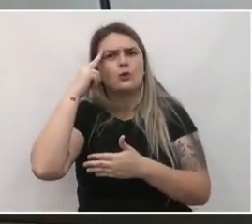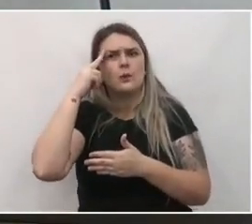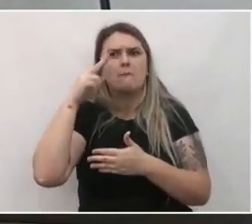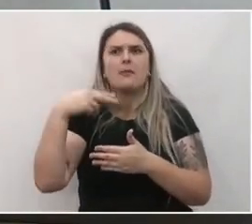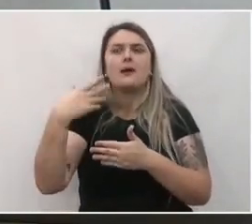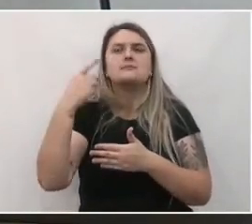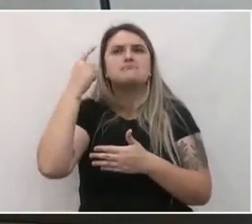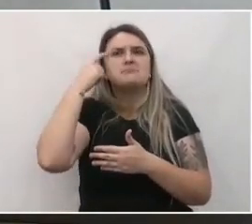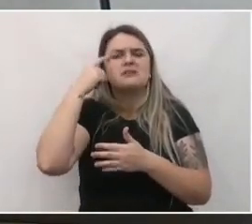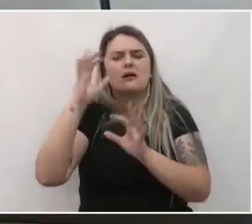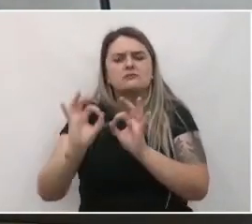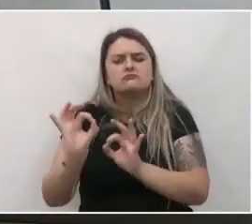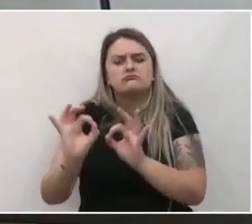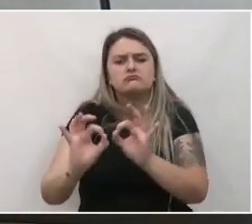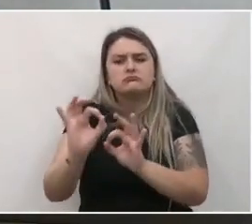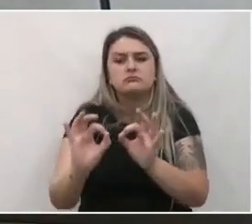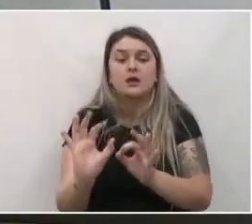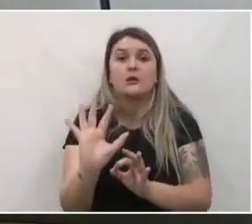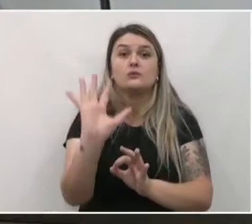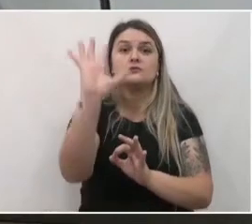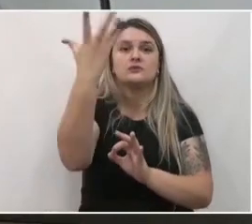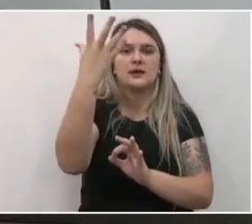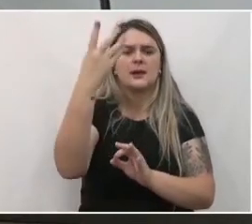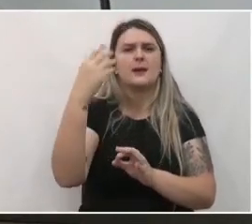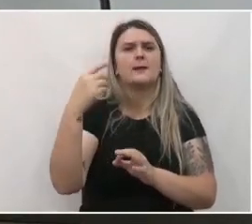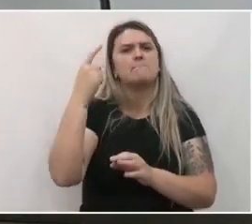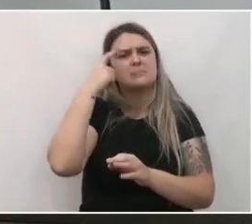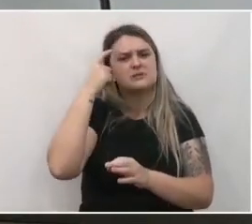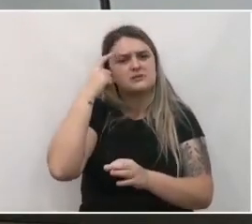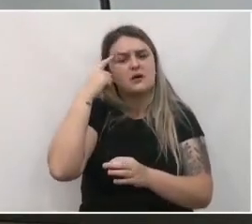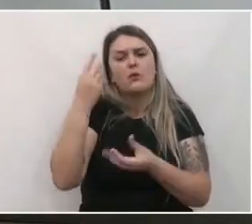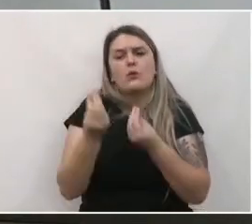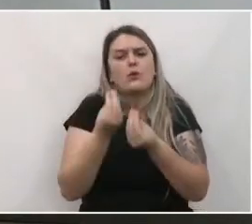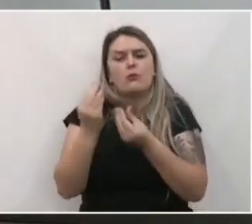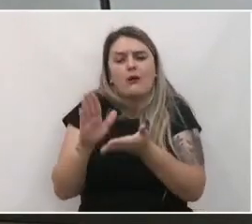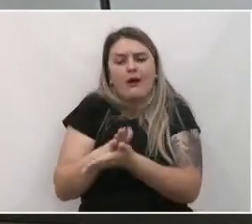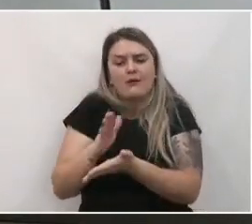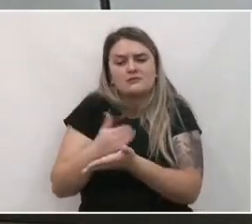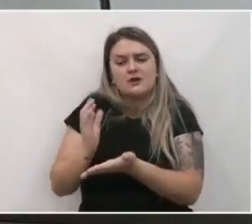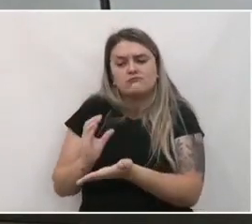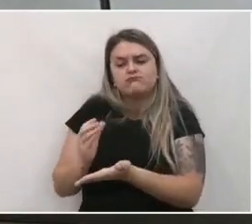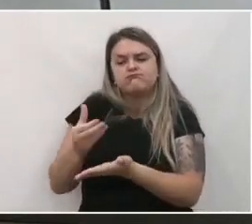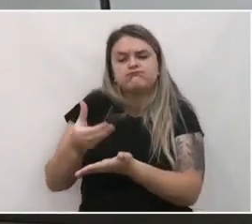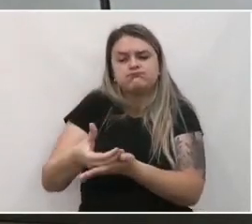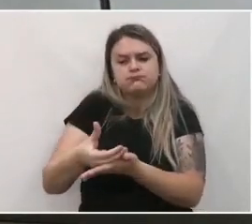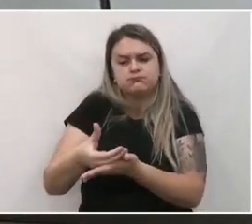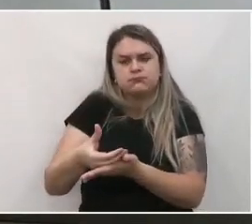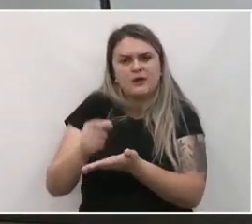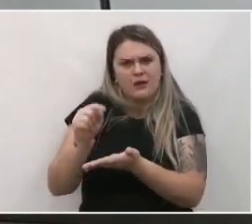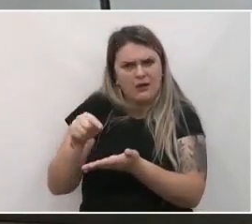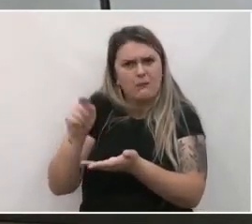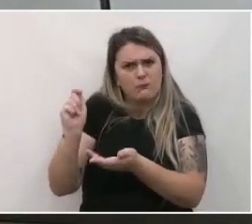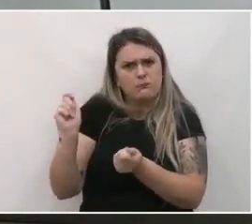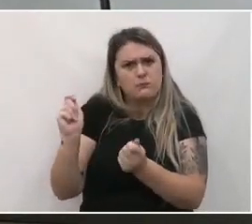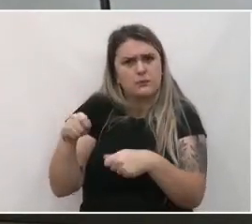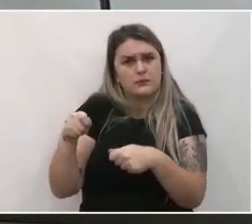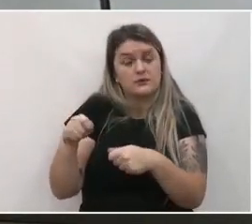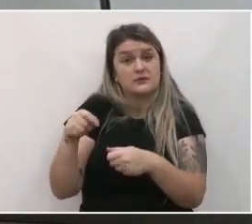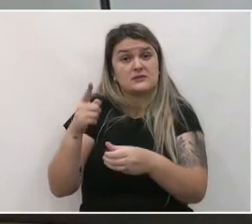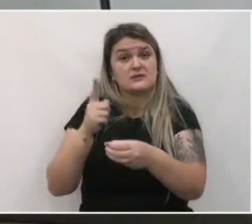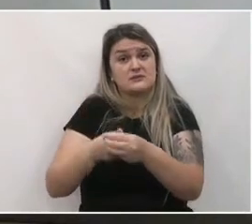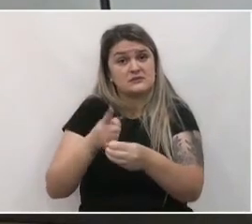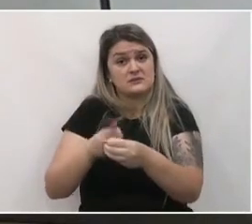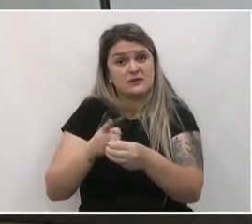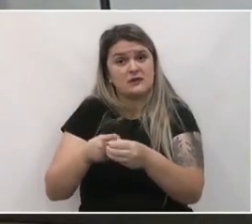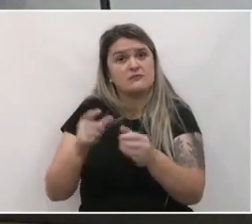dentro de recursos que estejam disponíveis, possíveis e que a cidade também seja